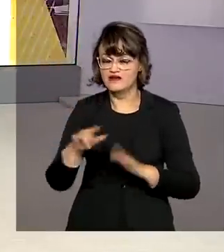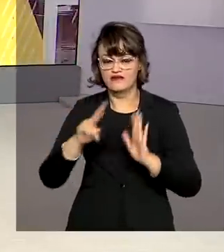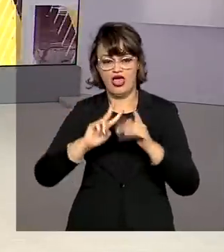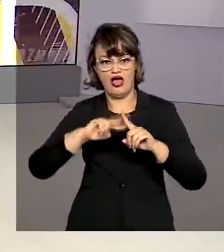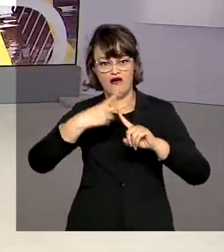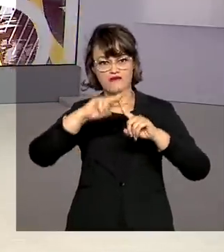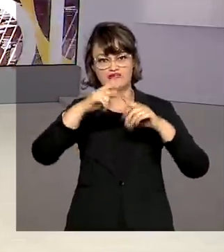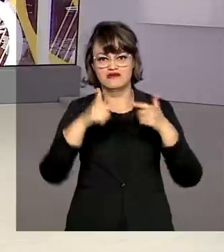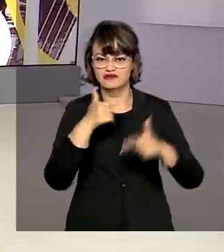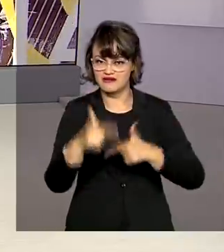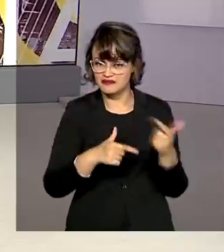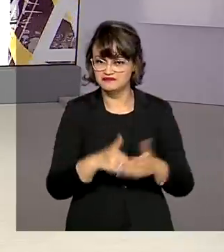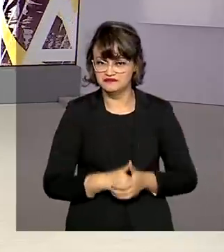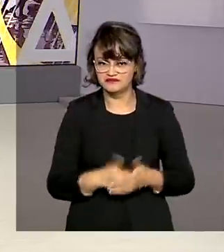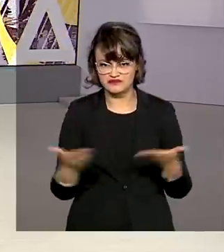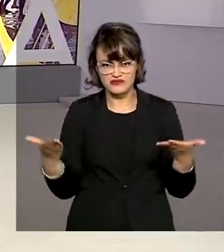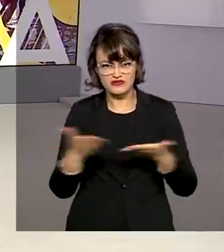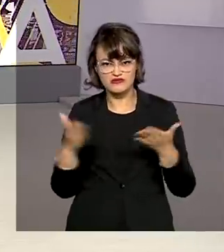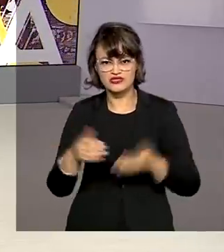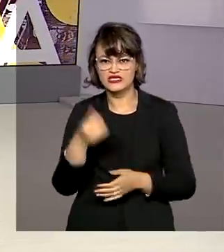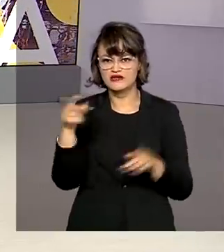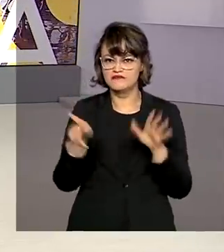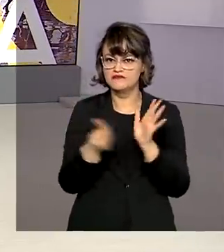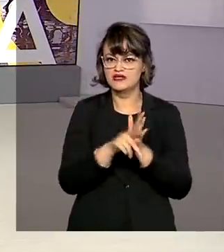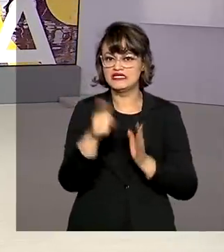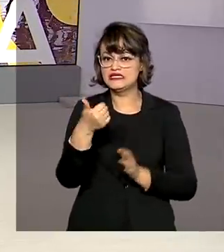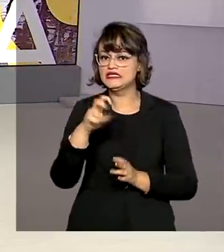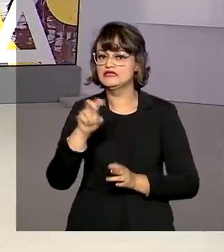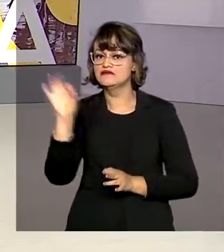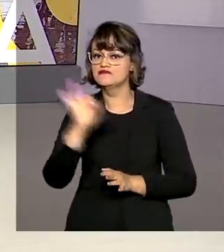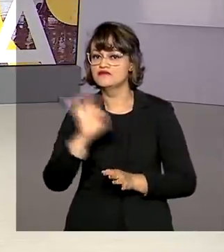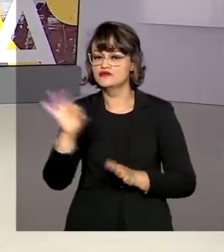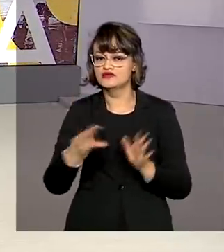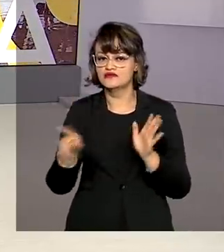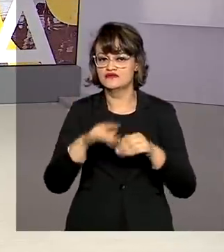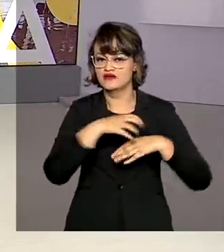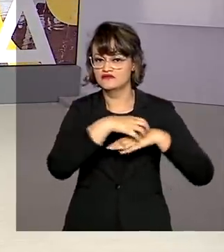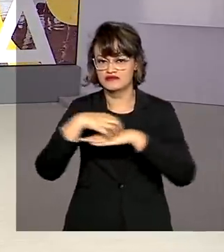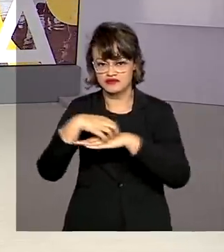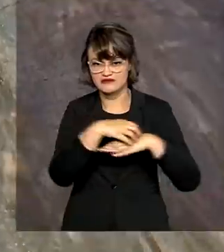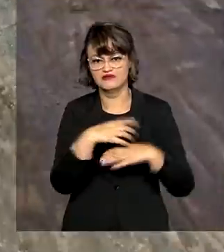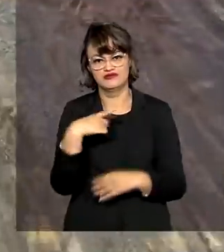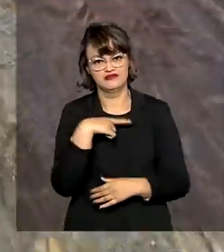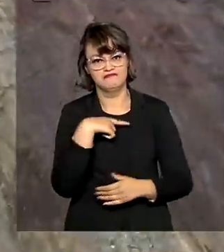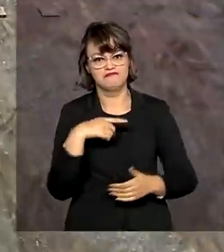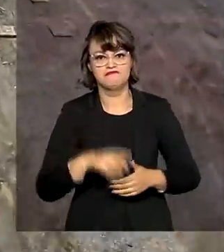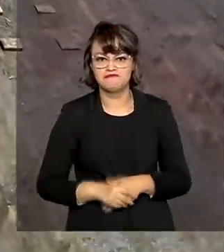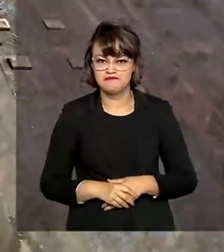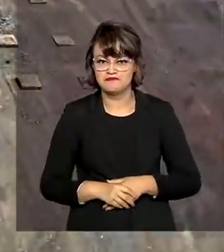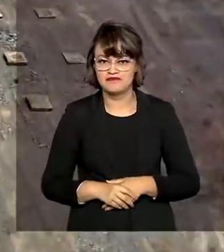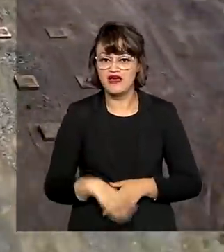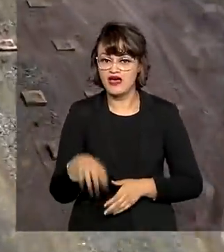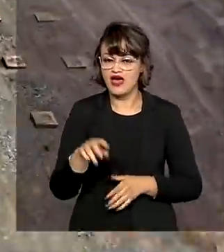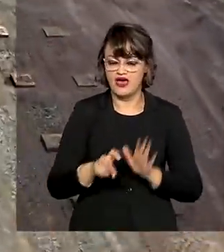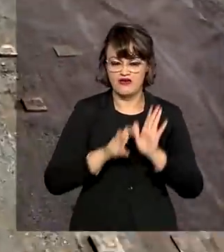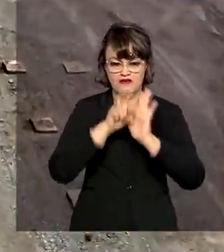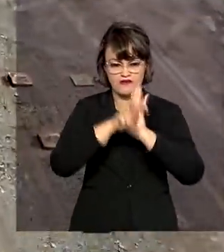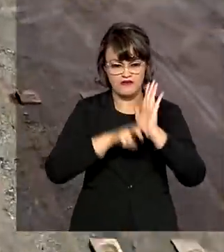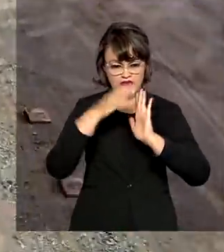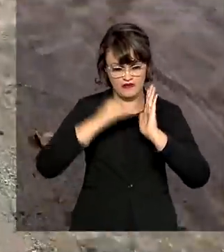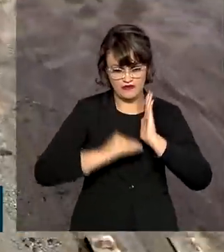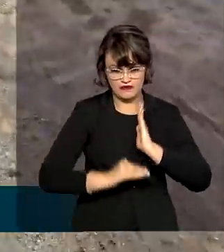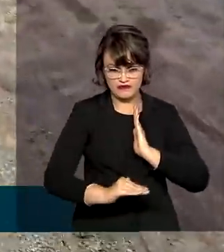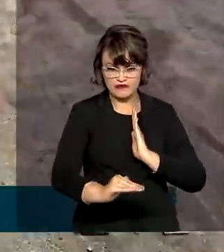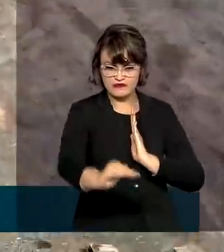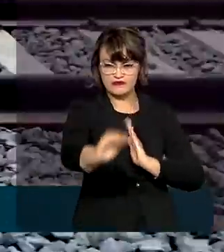no país. Hoje, o setor representa 15% da matriz de transportes. A Ferrovia de Integração